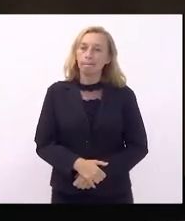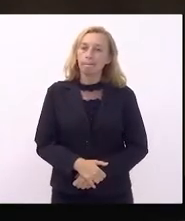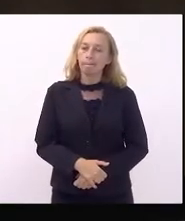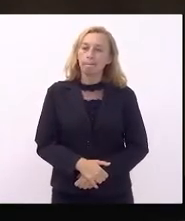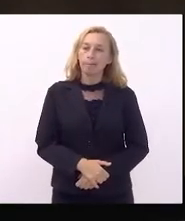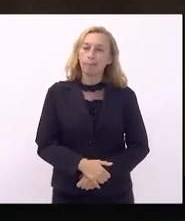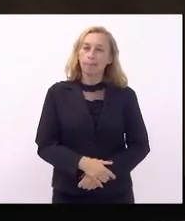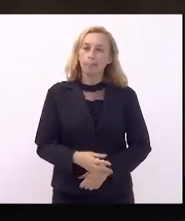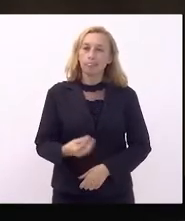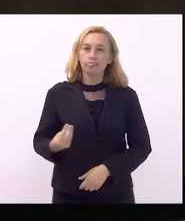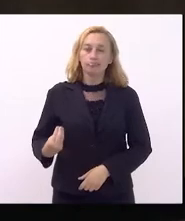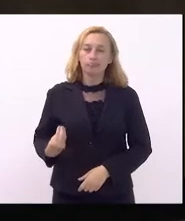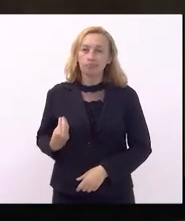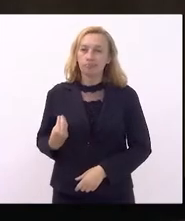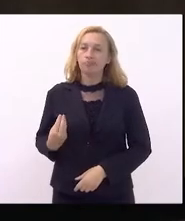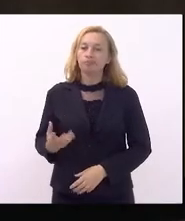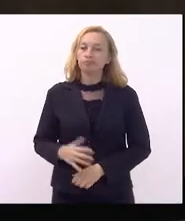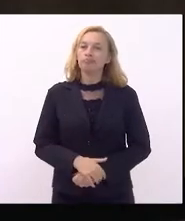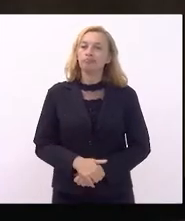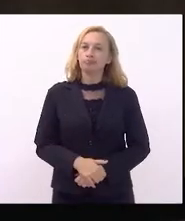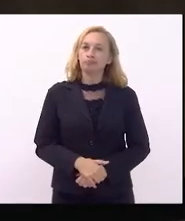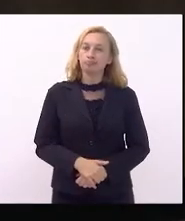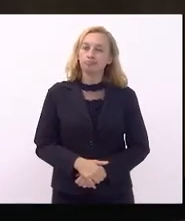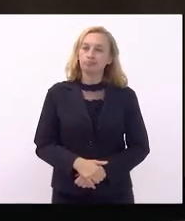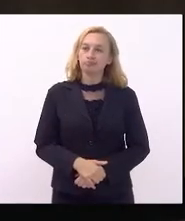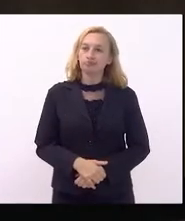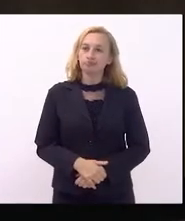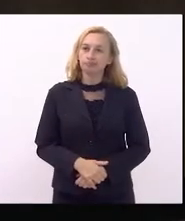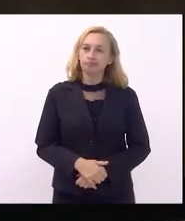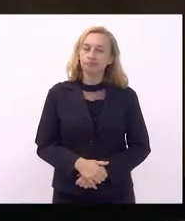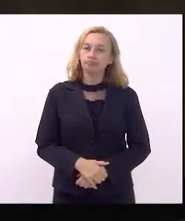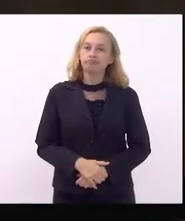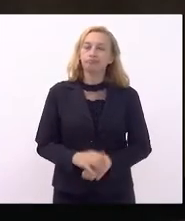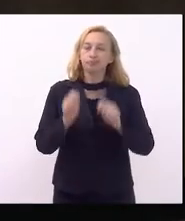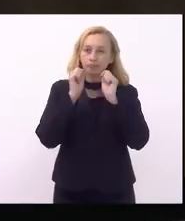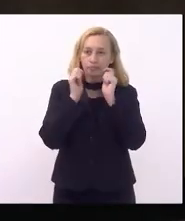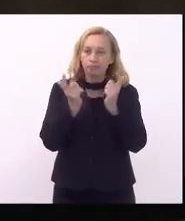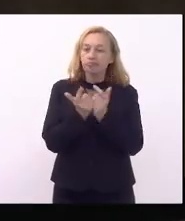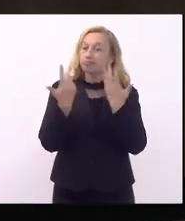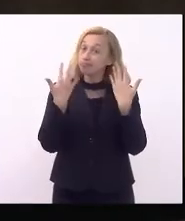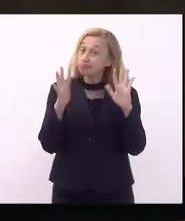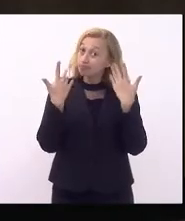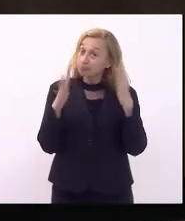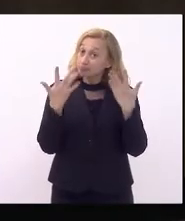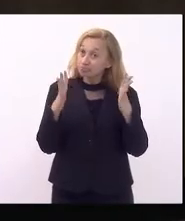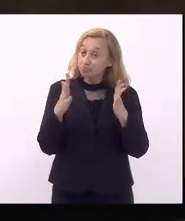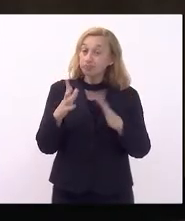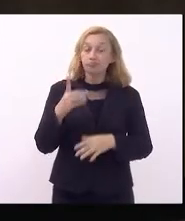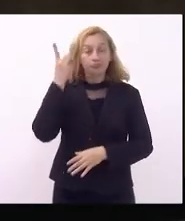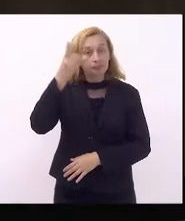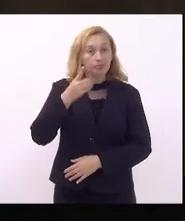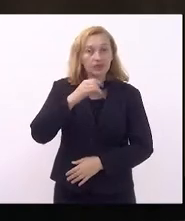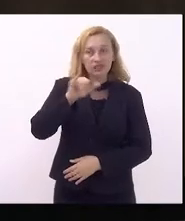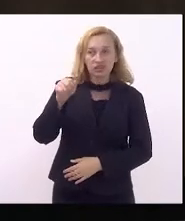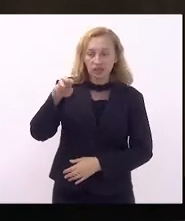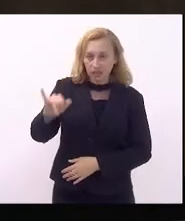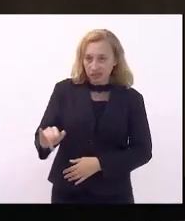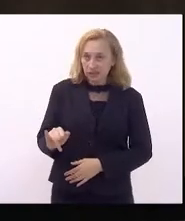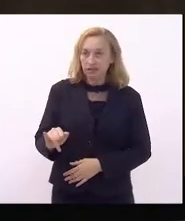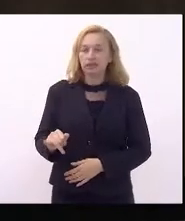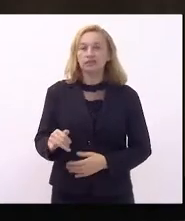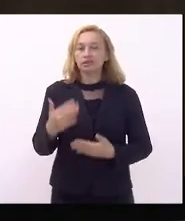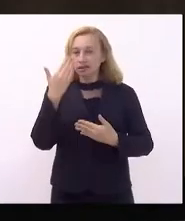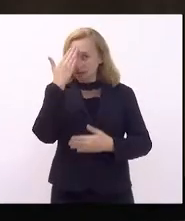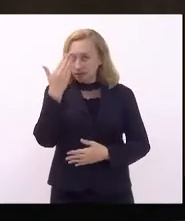presença tão marcante, embora em apenas uma legislatura, na Assembleia Legislativa. Parabéns, deputado Jari, agradeço por participar da